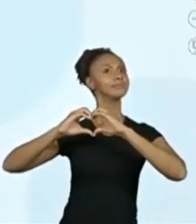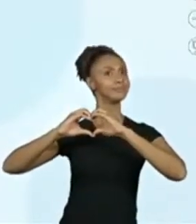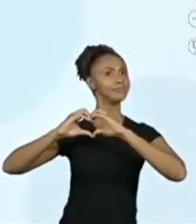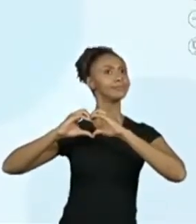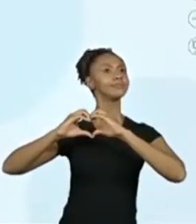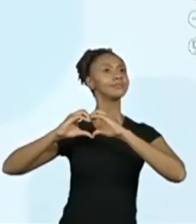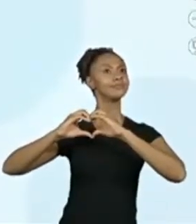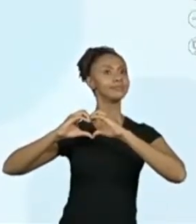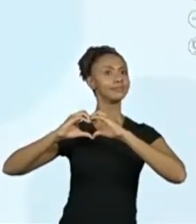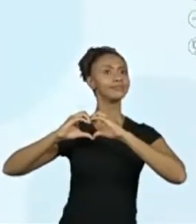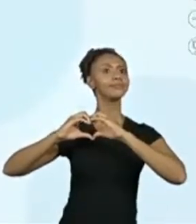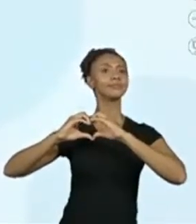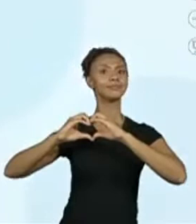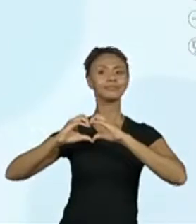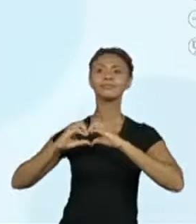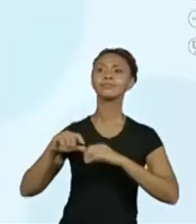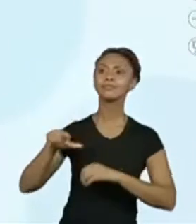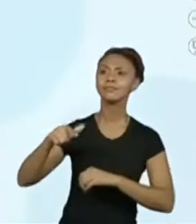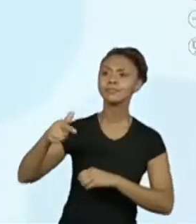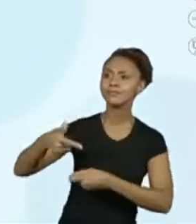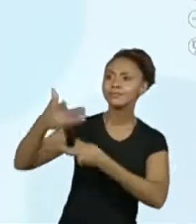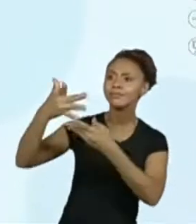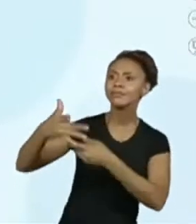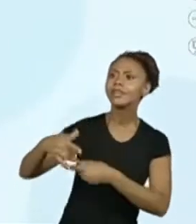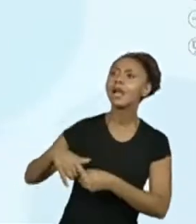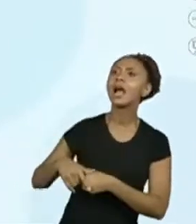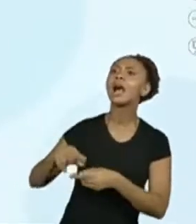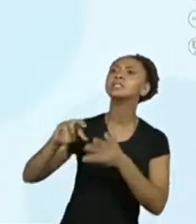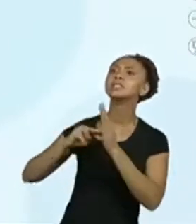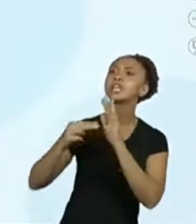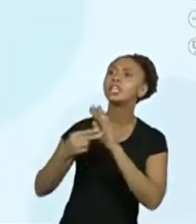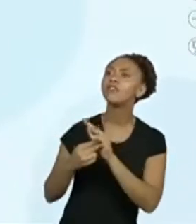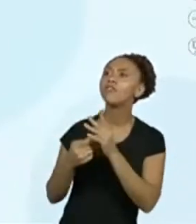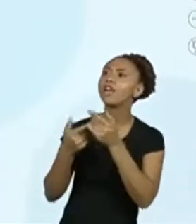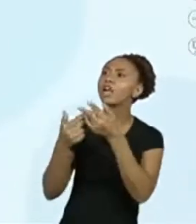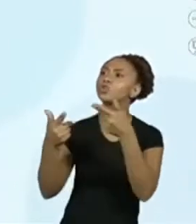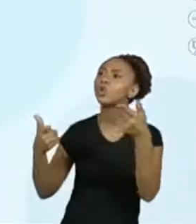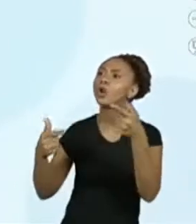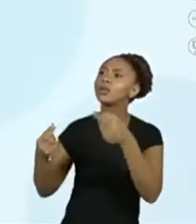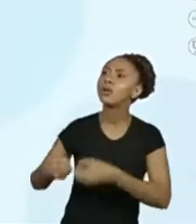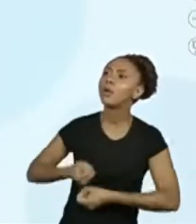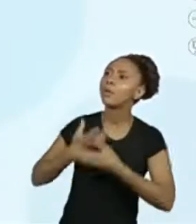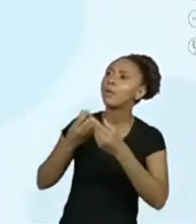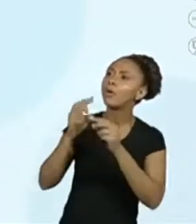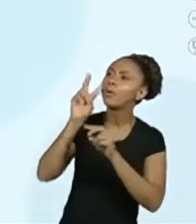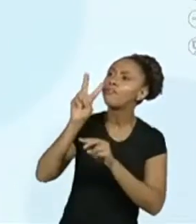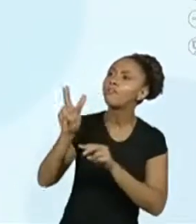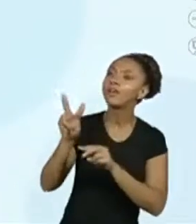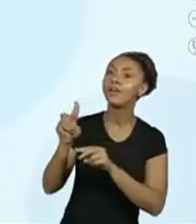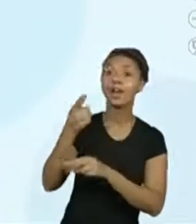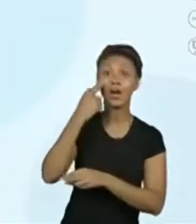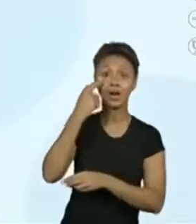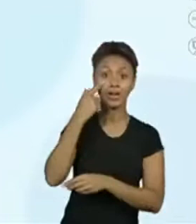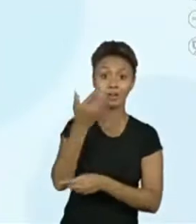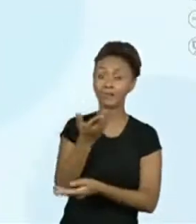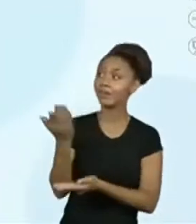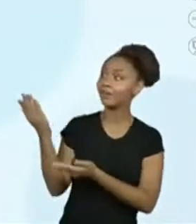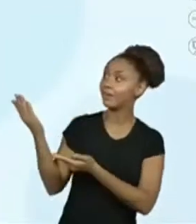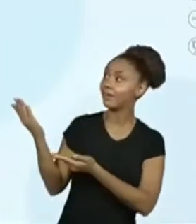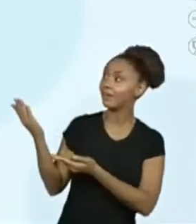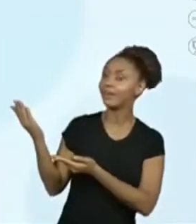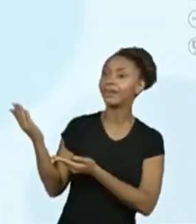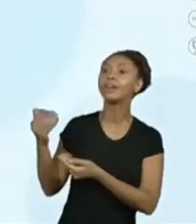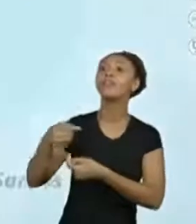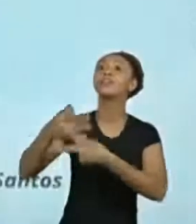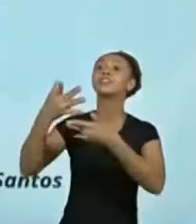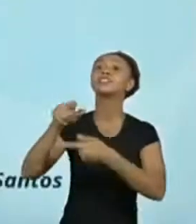Tem gente colocando que é aquilo que se vê no poema. Está na tela para vocês. Eu quero ver no